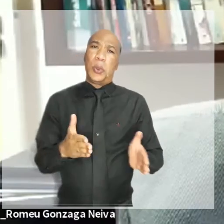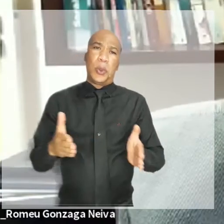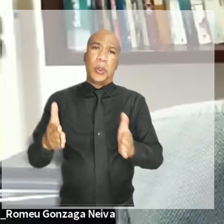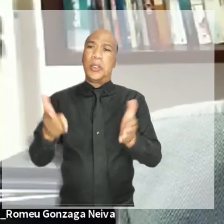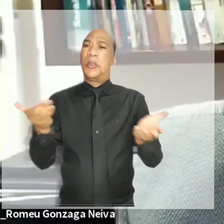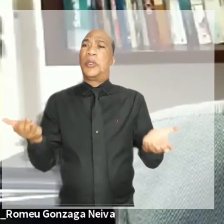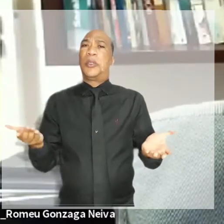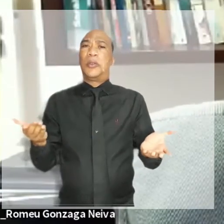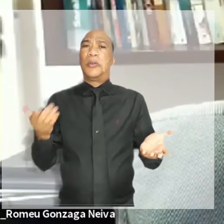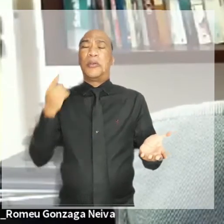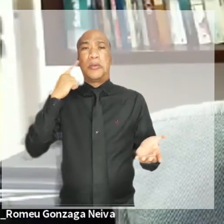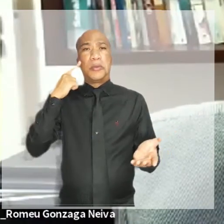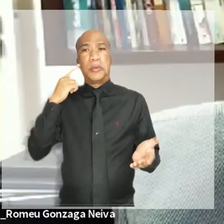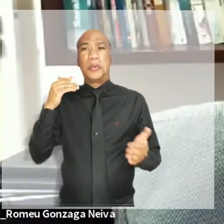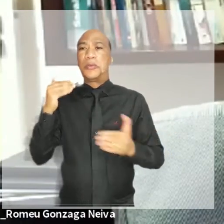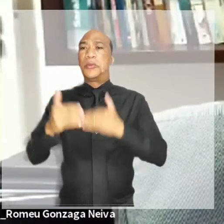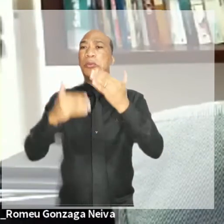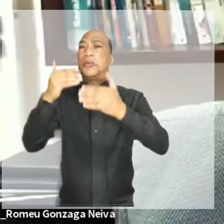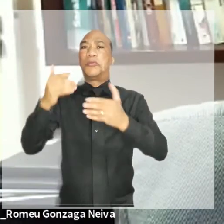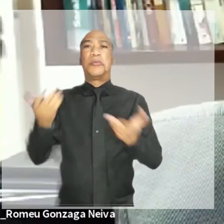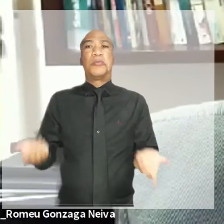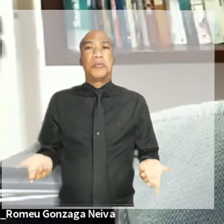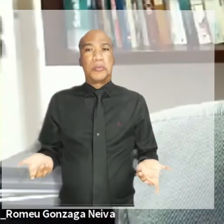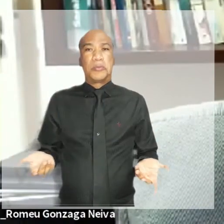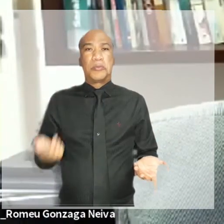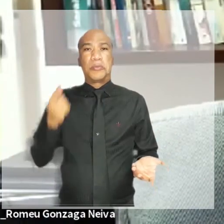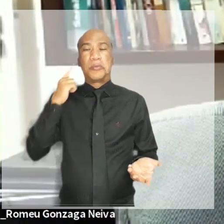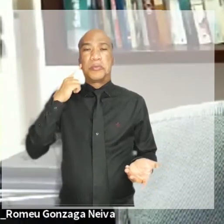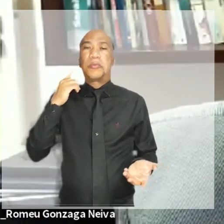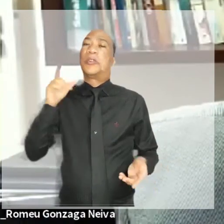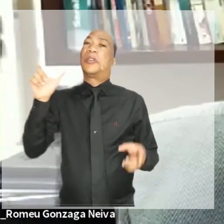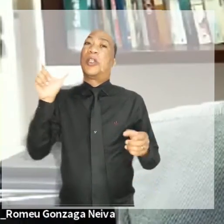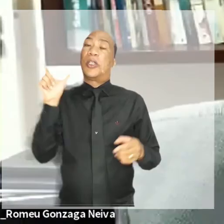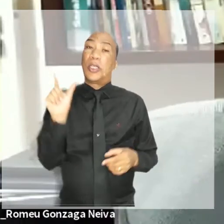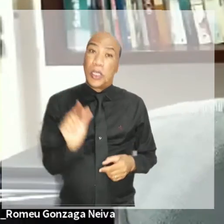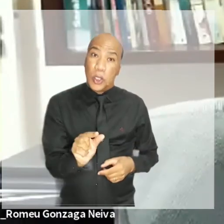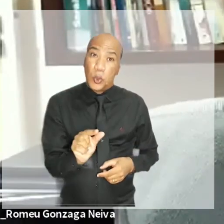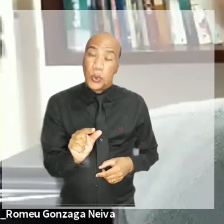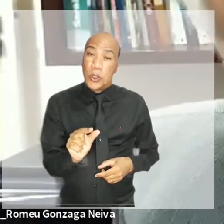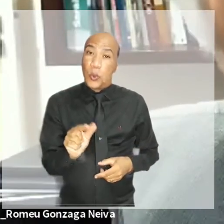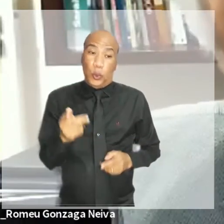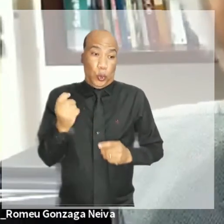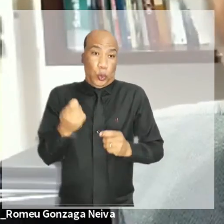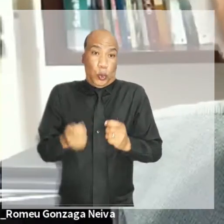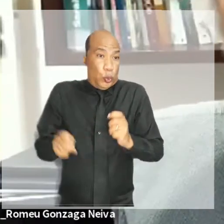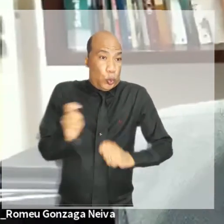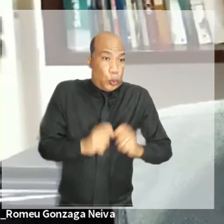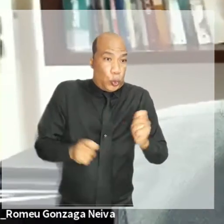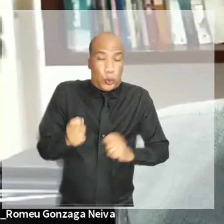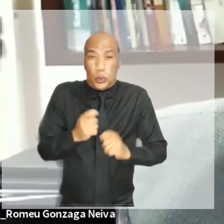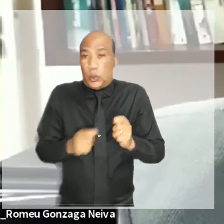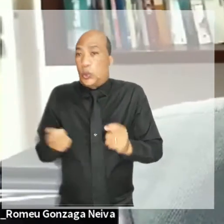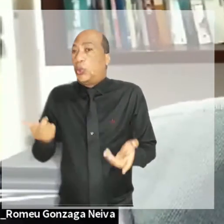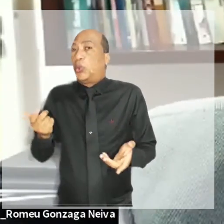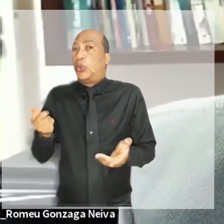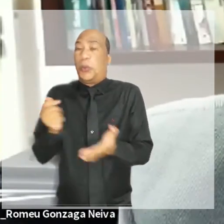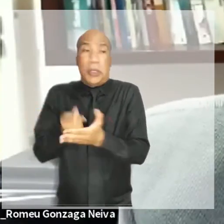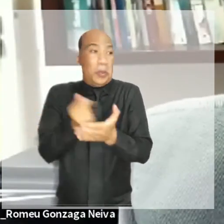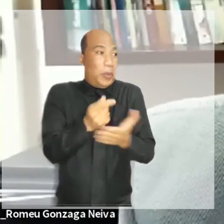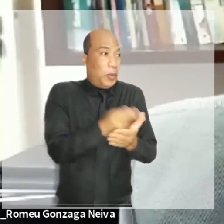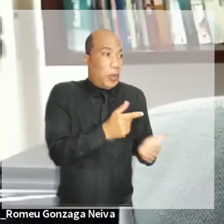com o aumento da produtividade e redução dos custos operacionais. Apesar de imensos desafios,